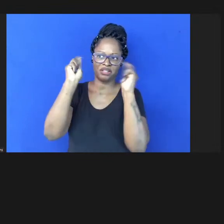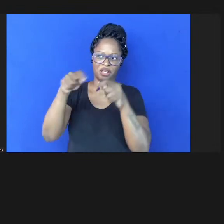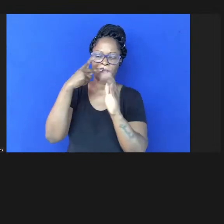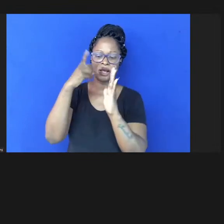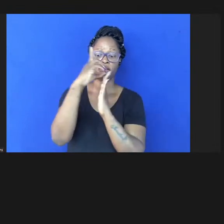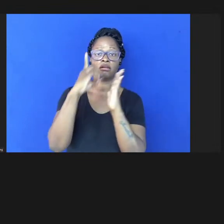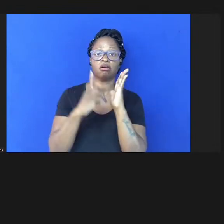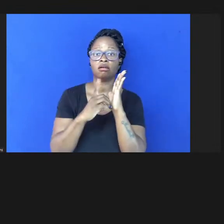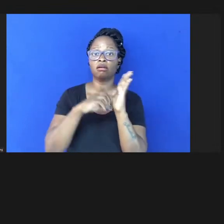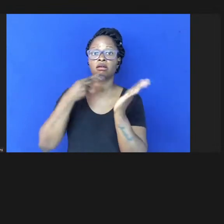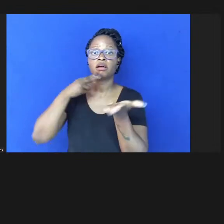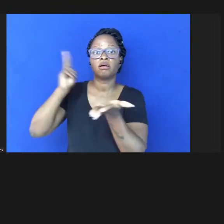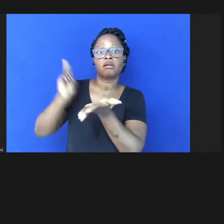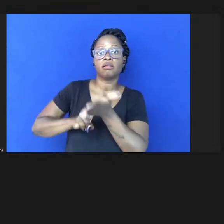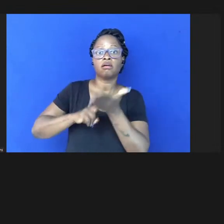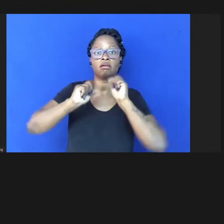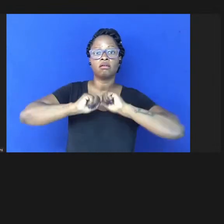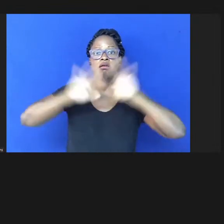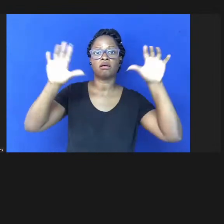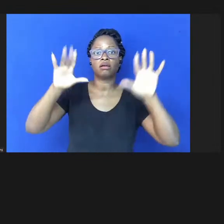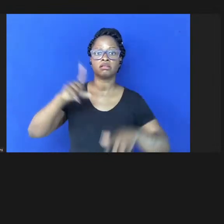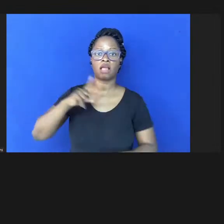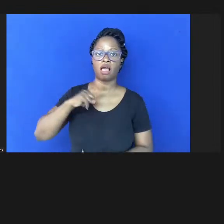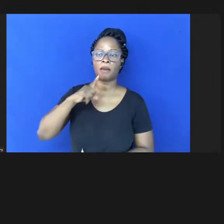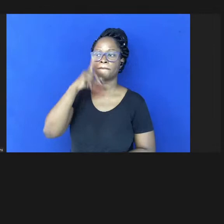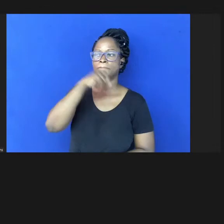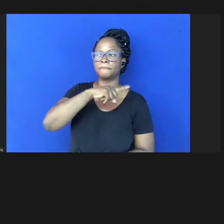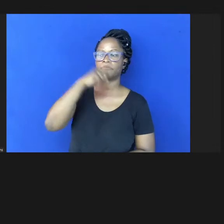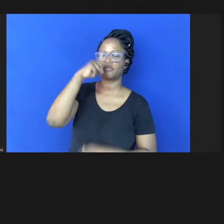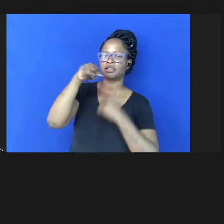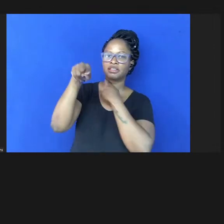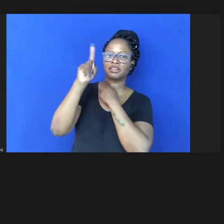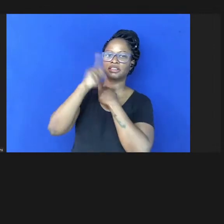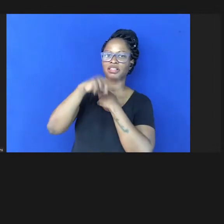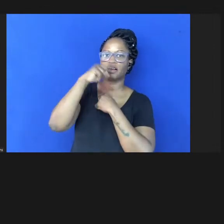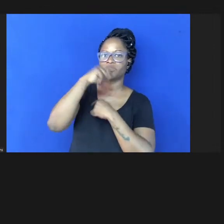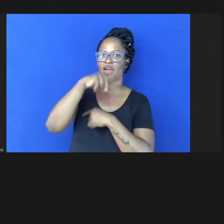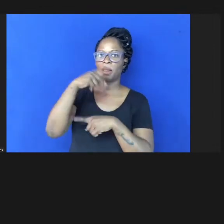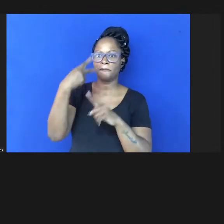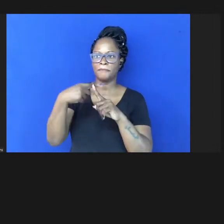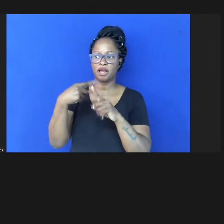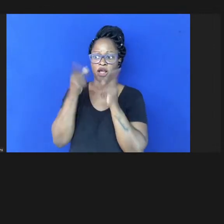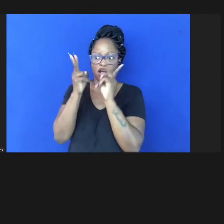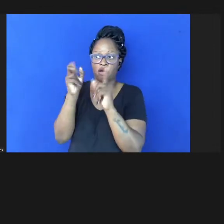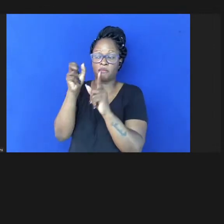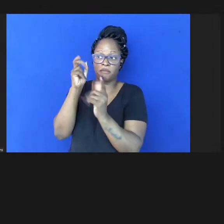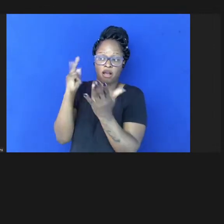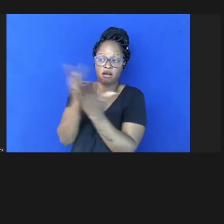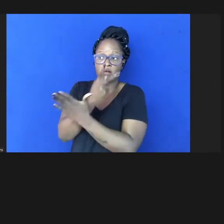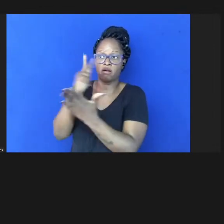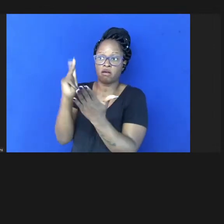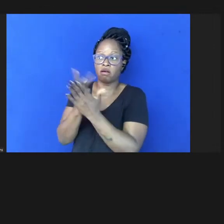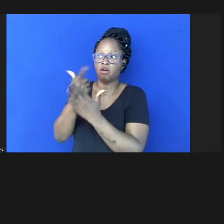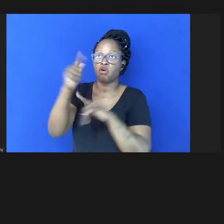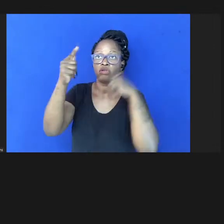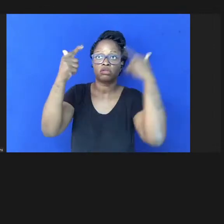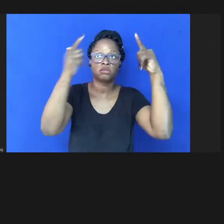muito transparente de sua invalidez para impedir que o mesmo erro seja cometido novamente